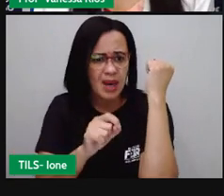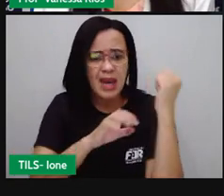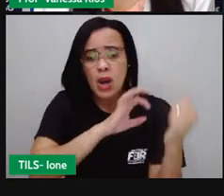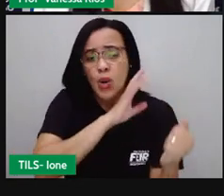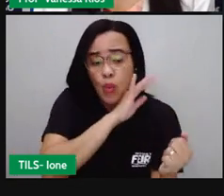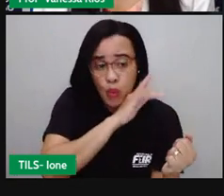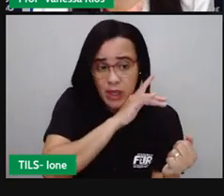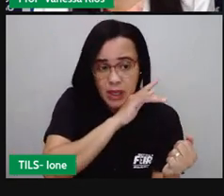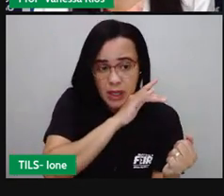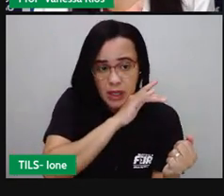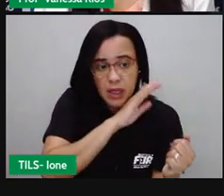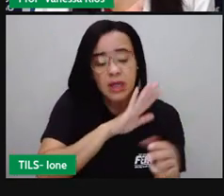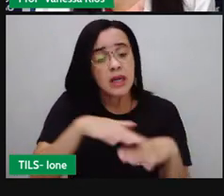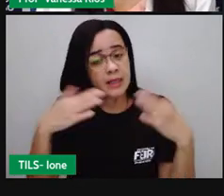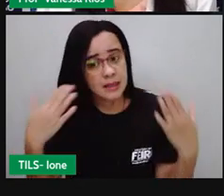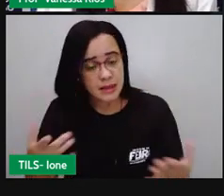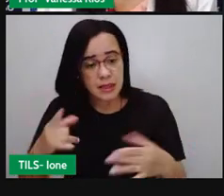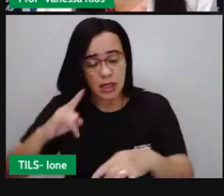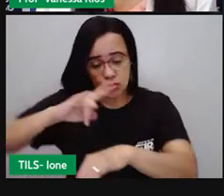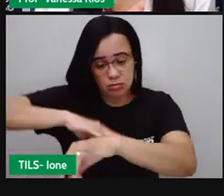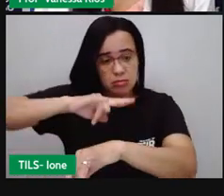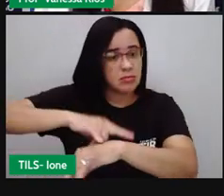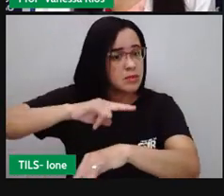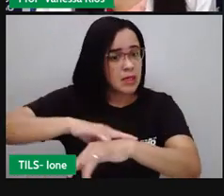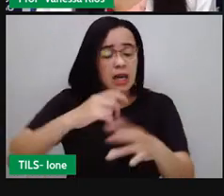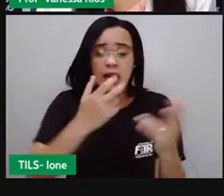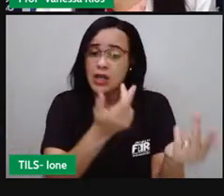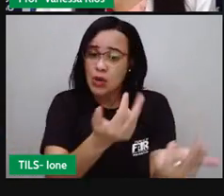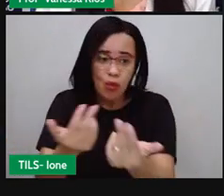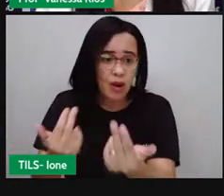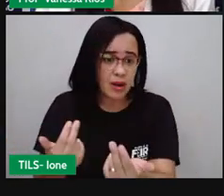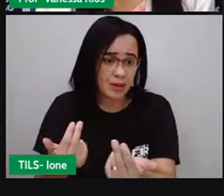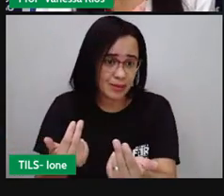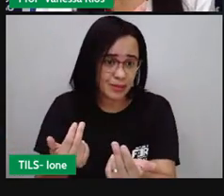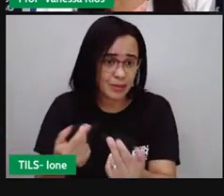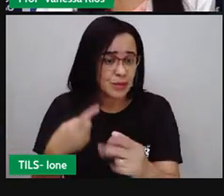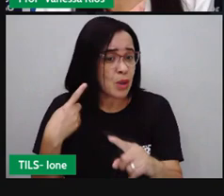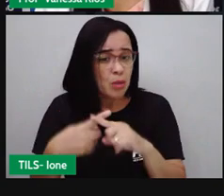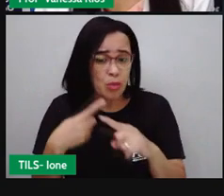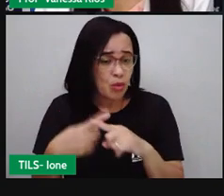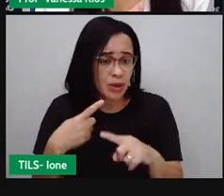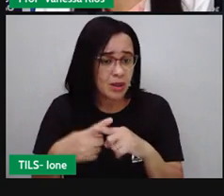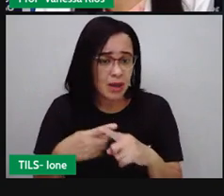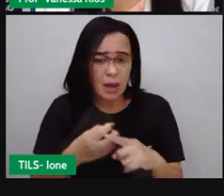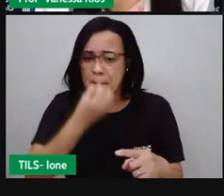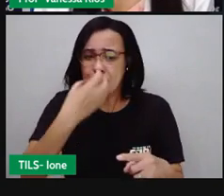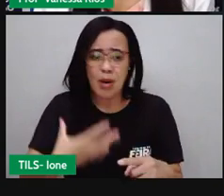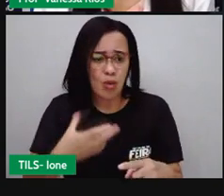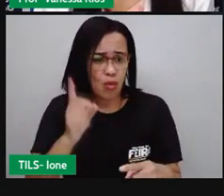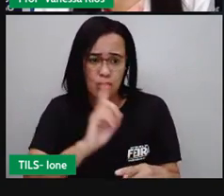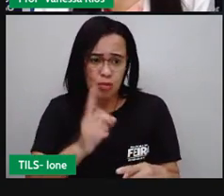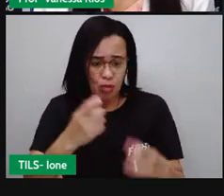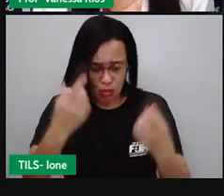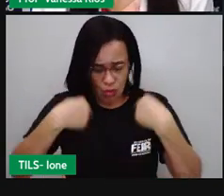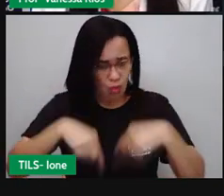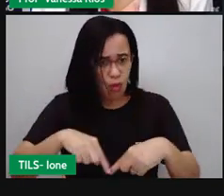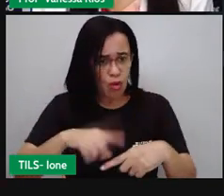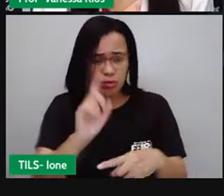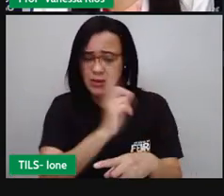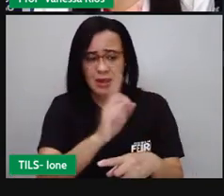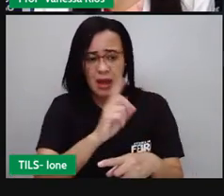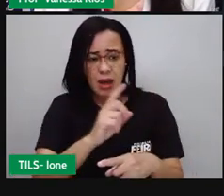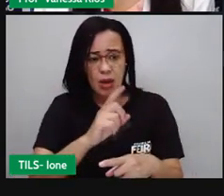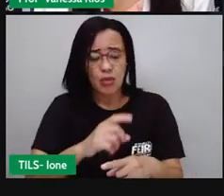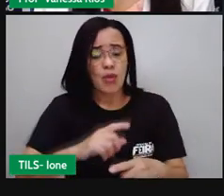em relação à urina, porque a urina também é algo que não está servindo para o nosso corpo mais. Só que o processo